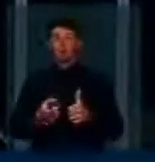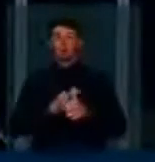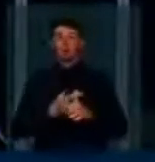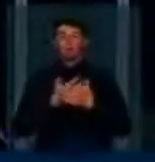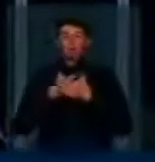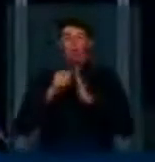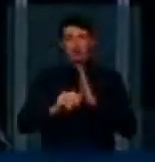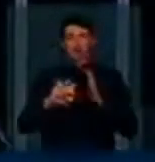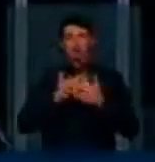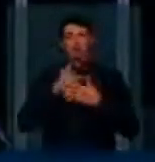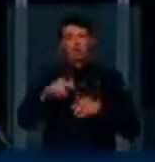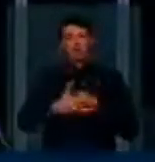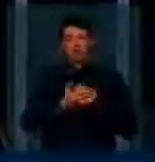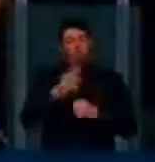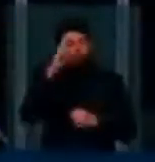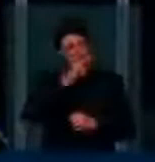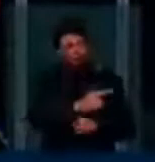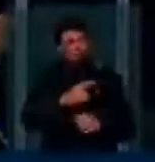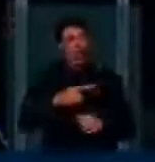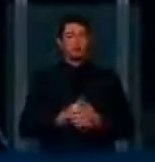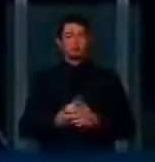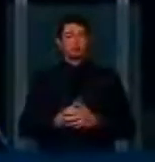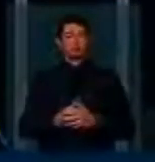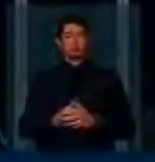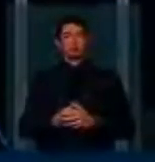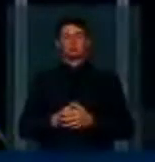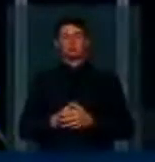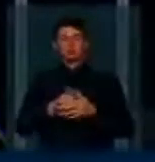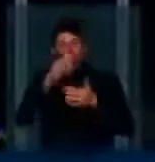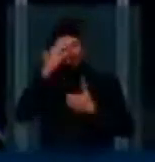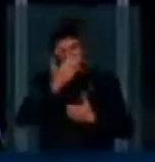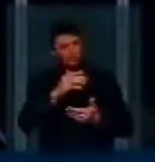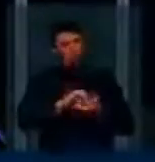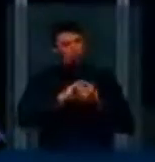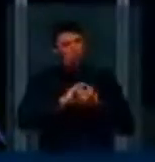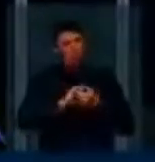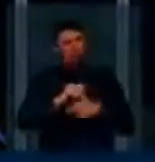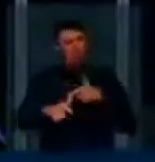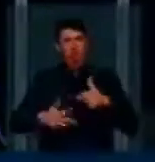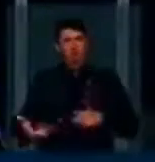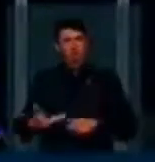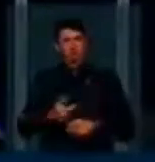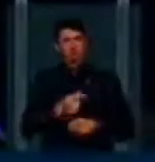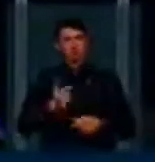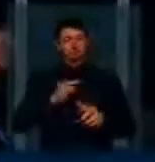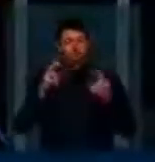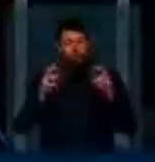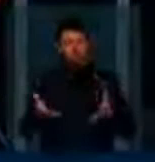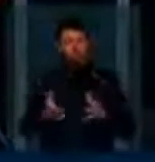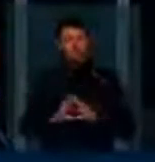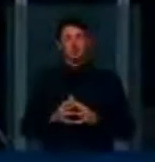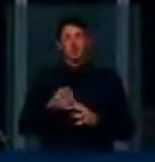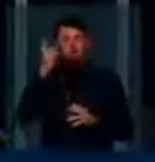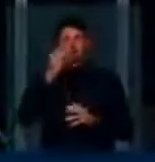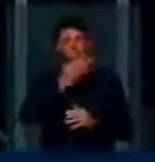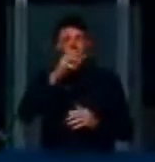à V. Exª, ao apoio de V. Exª, à lealdade de V. Exª. Quero agradecer e cumprimentá-lo pela seriedade com que sempre tratou o tema. Deputado